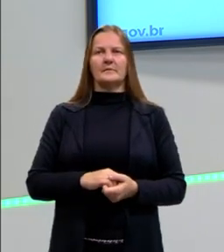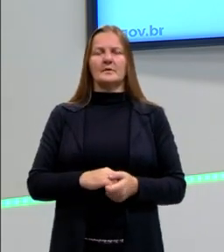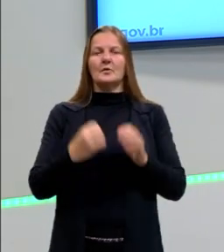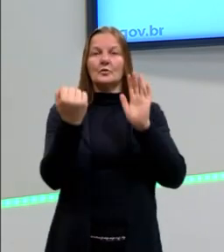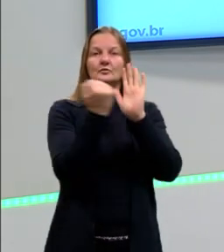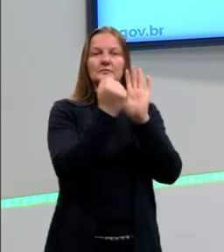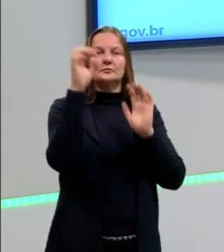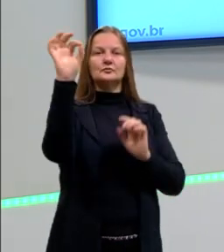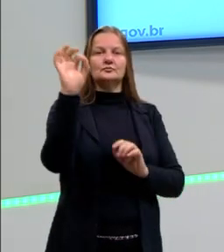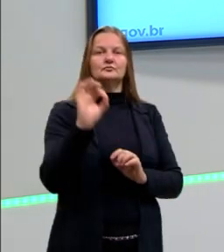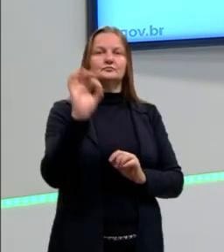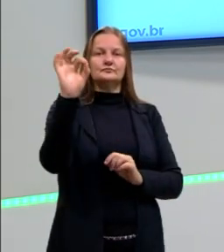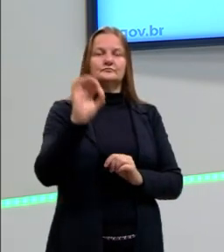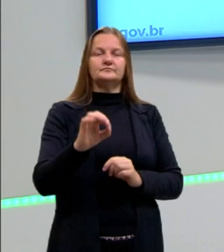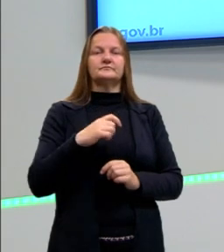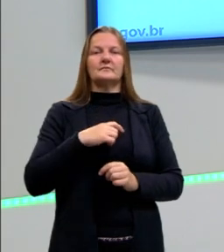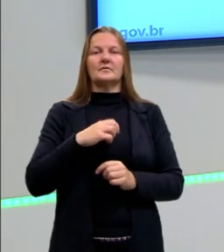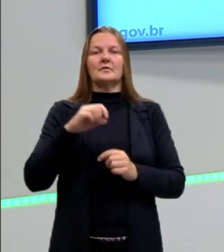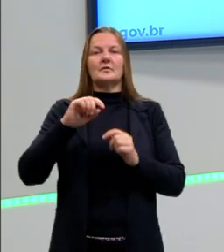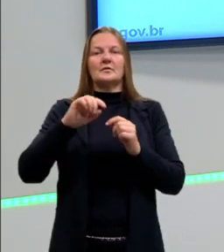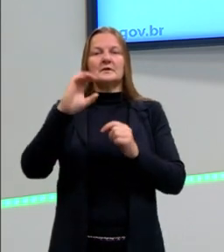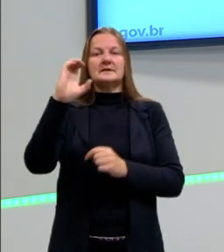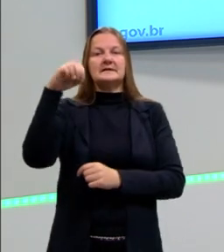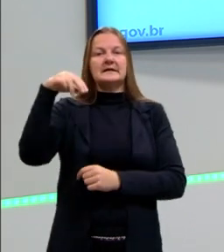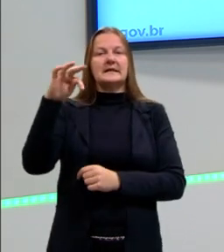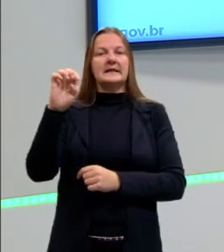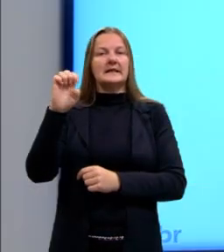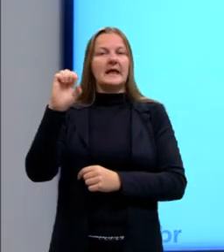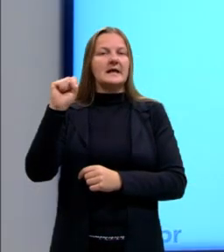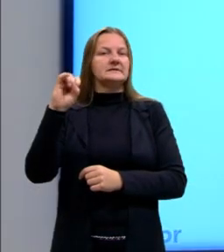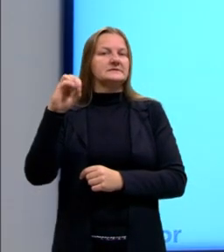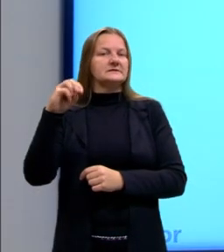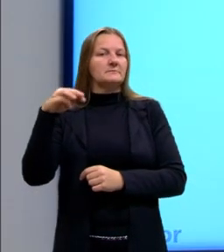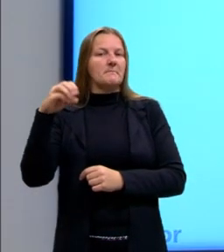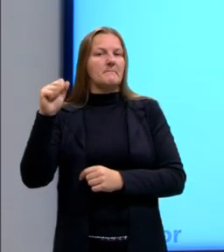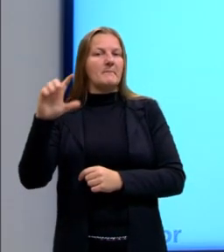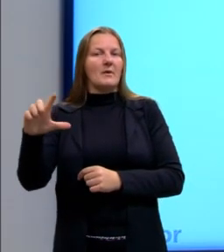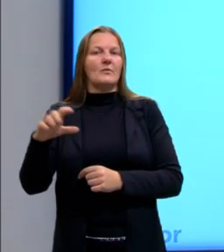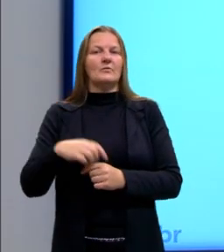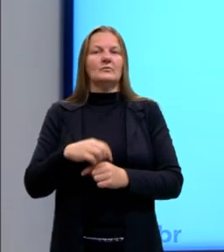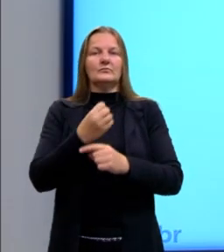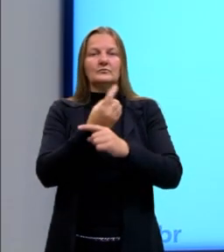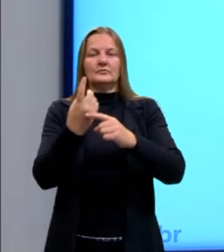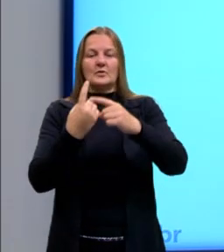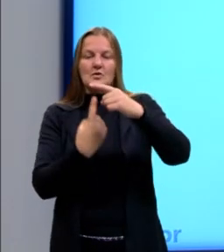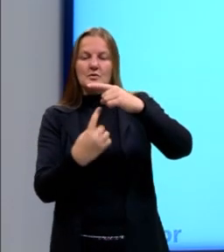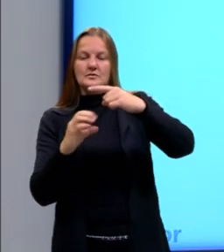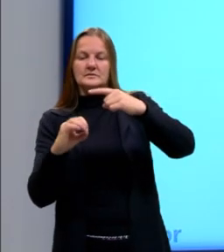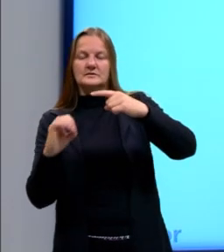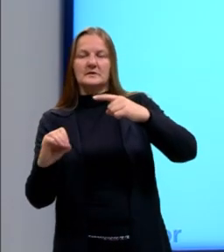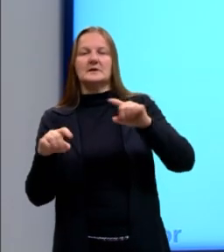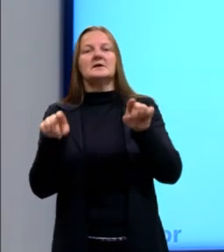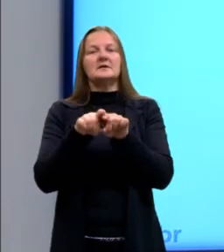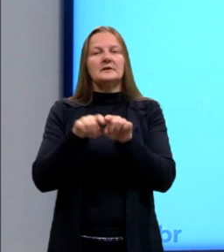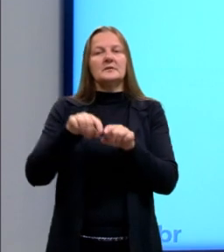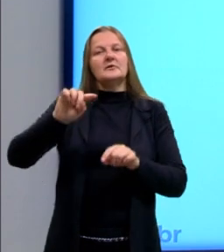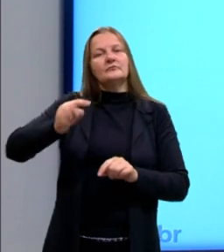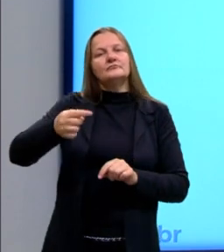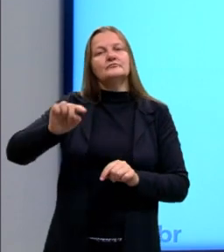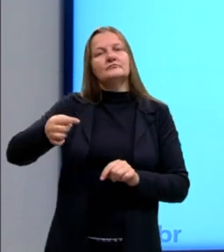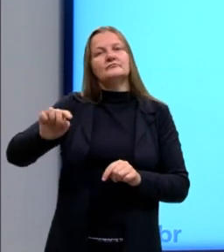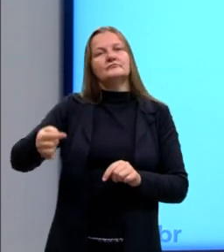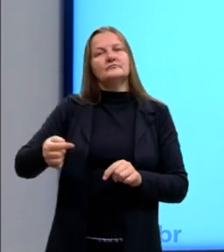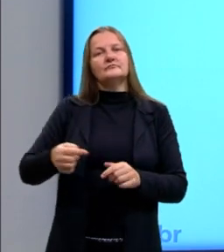símbolo, a forma centesimal ali, cuja razão é um denominador 100 e também através do